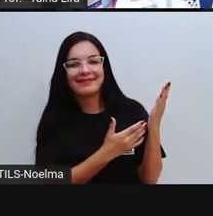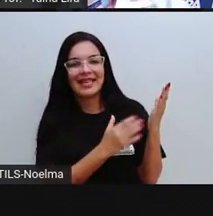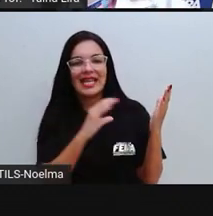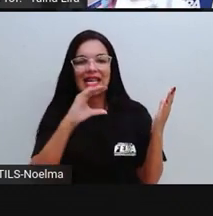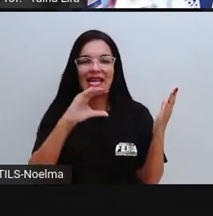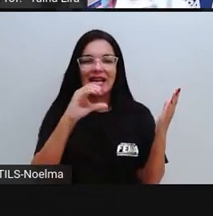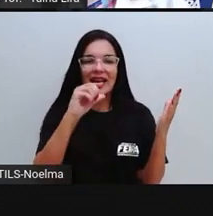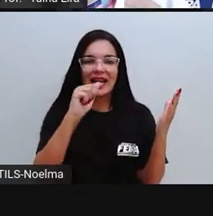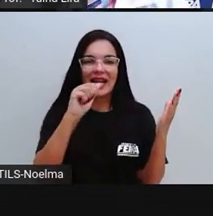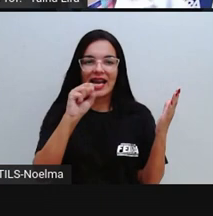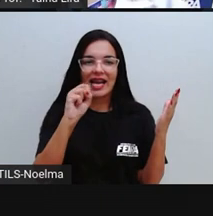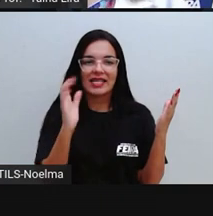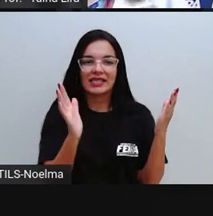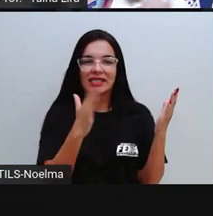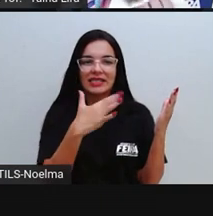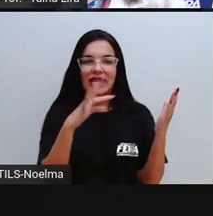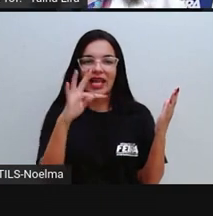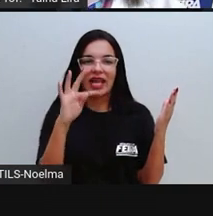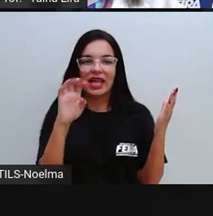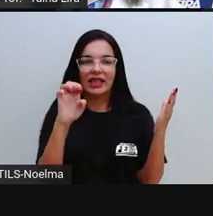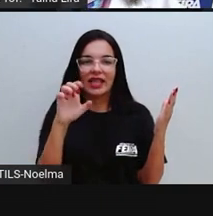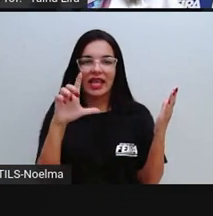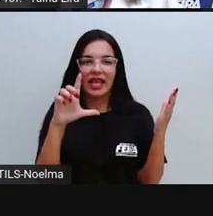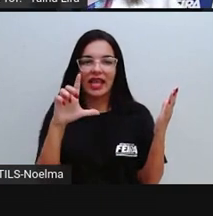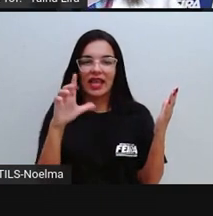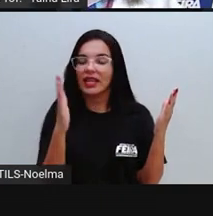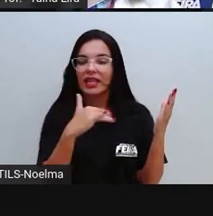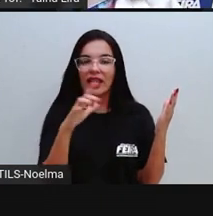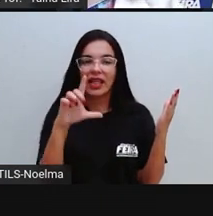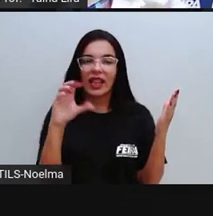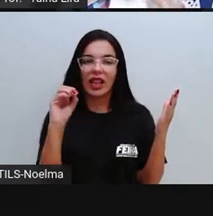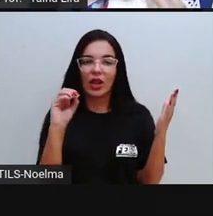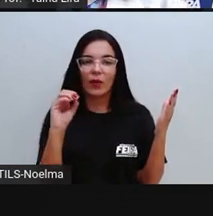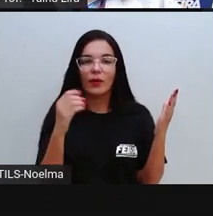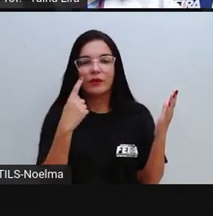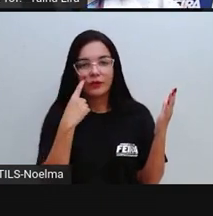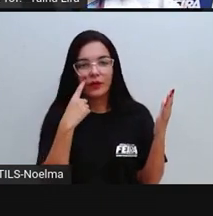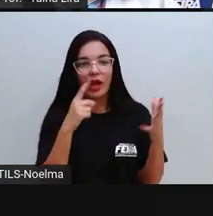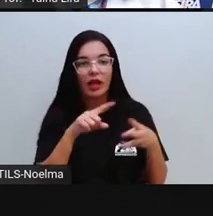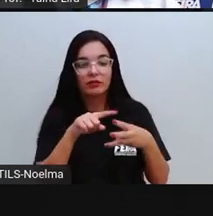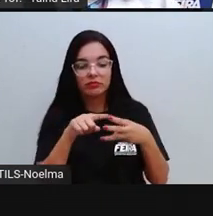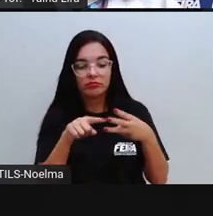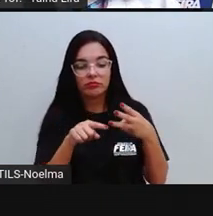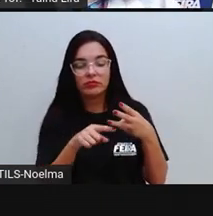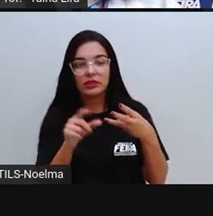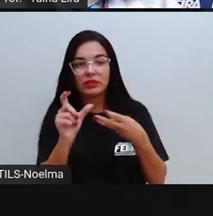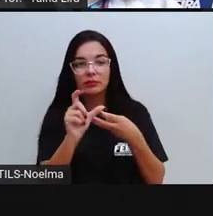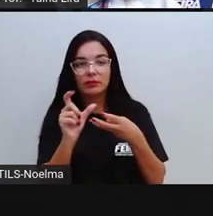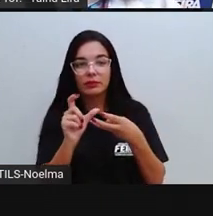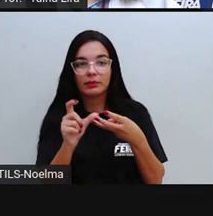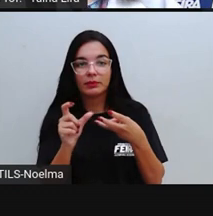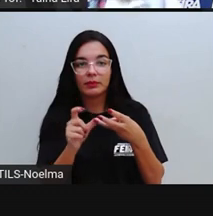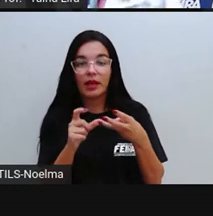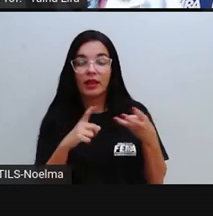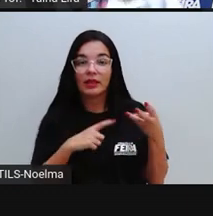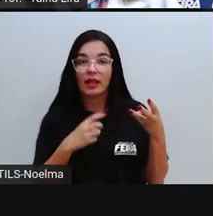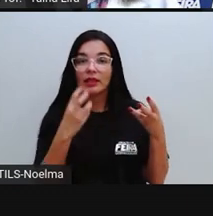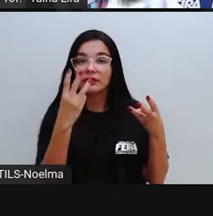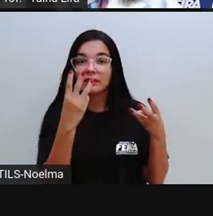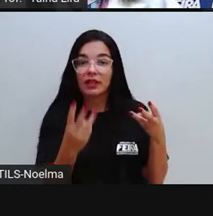separou aqui, Castelo. Pró, na palavra castelo, que tem três sílabas, eu tenho aqui três letras, ó.